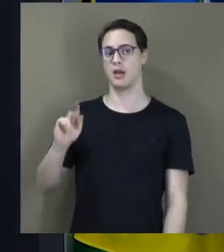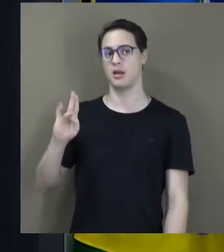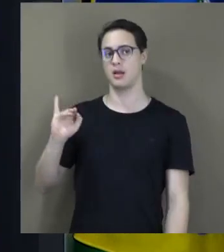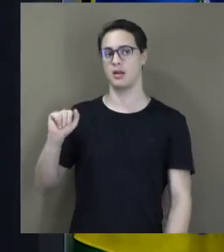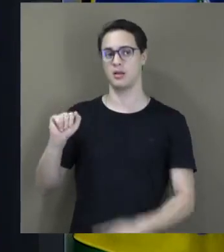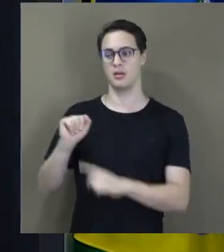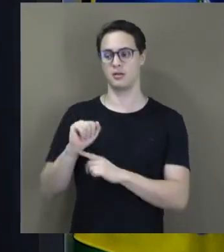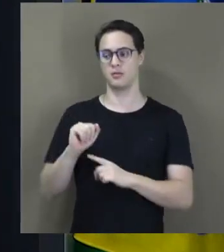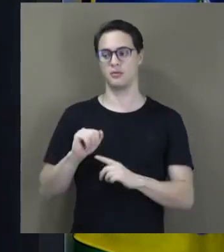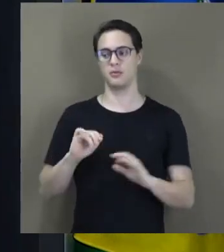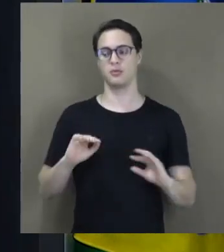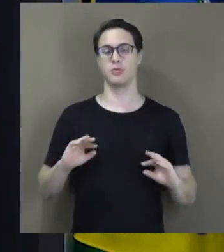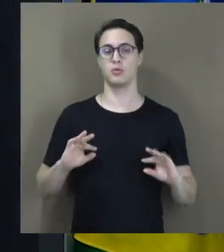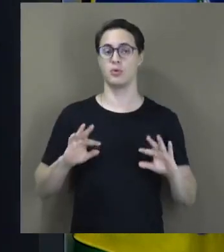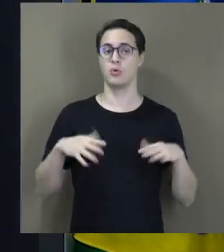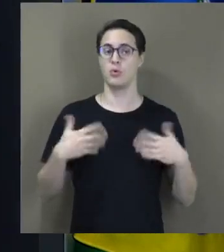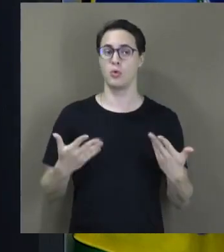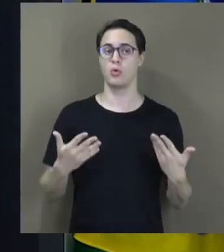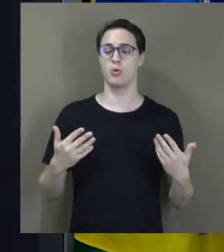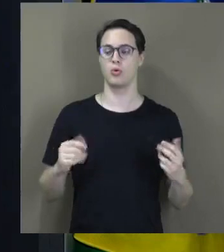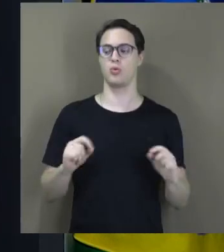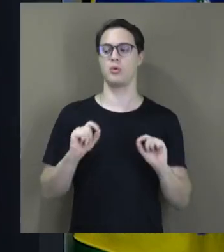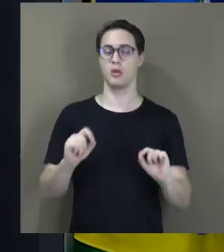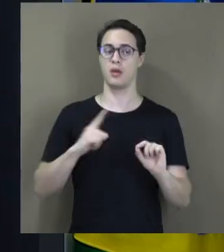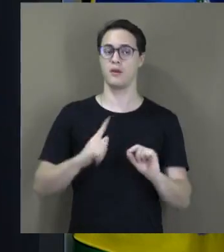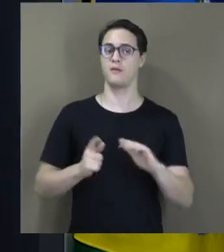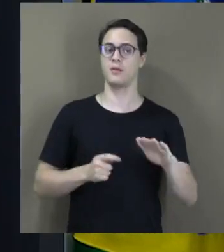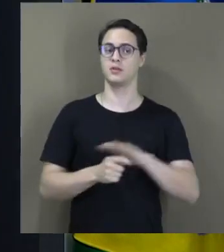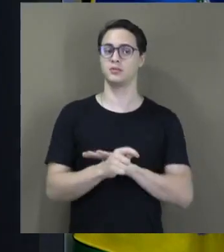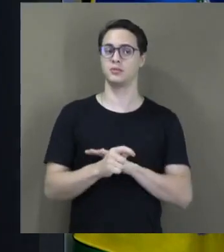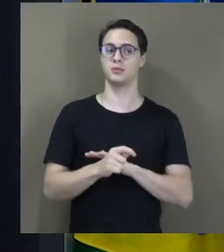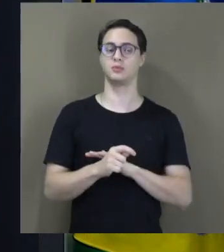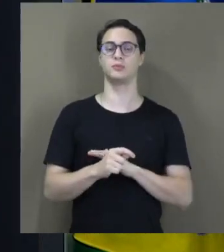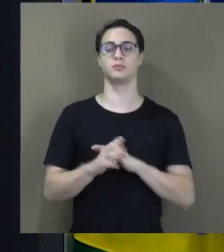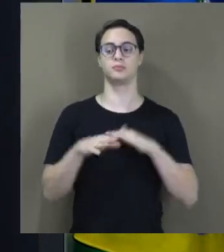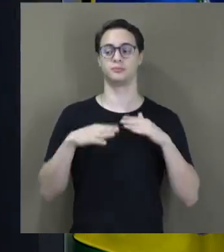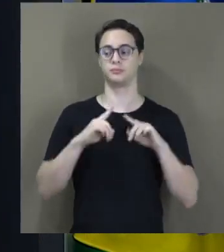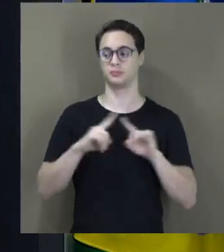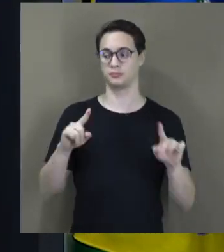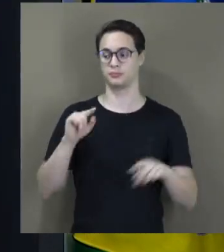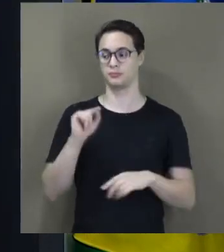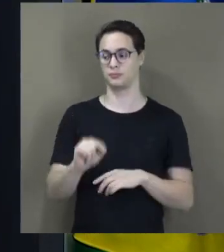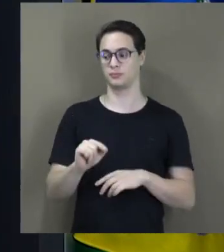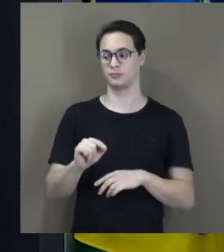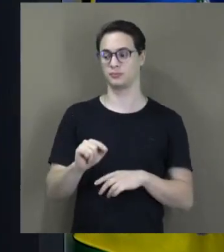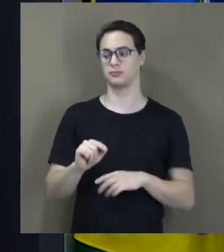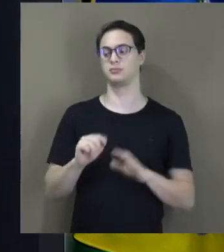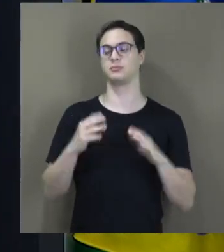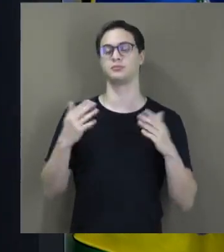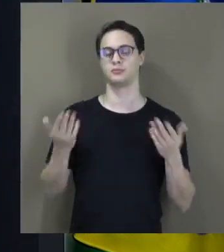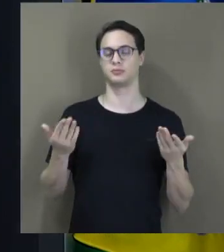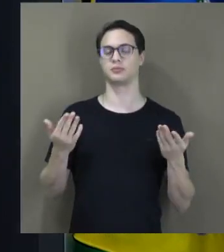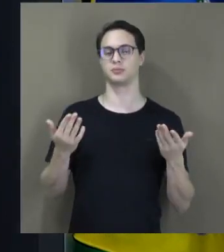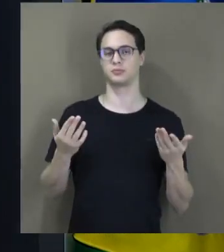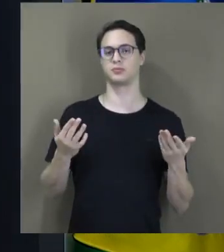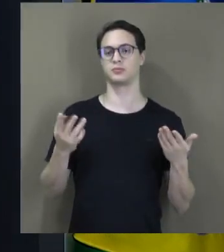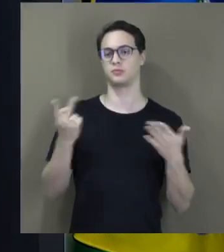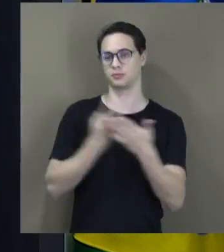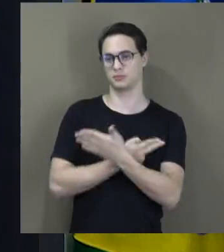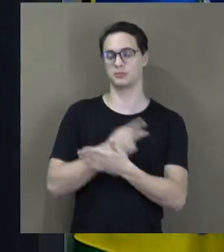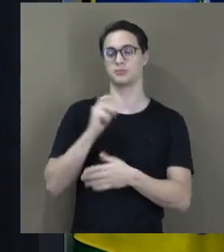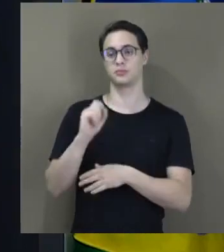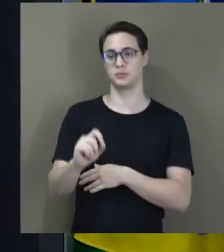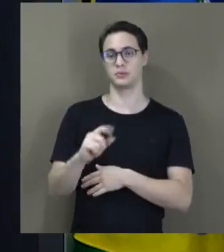fertilizantes através de investimentos cruzados, mas isso, felizmente, fora enterrado